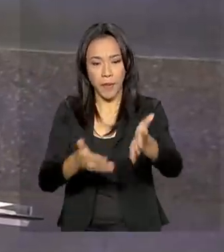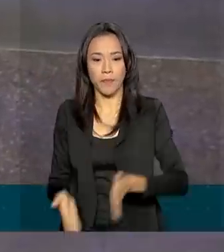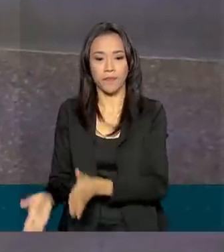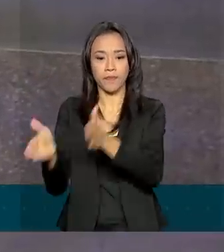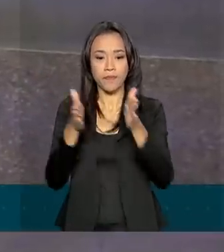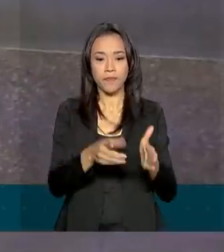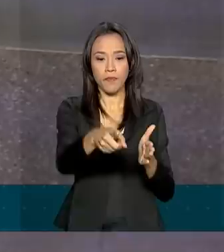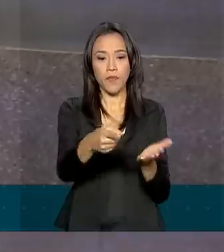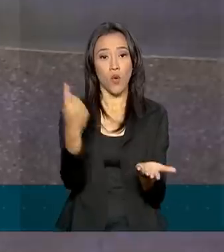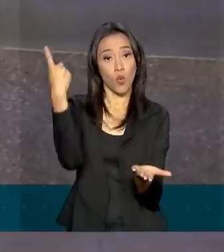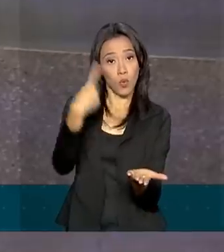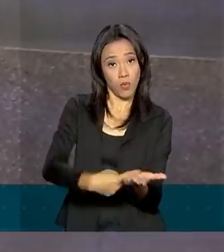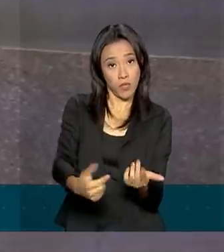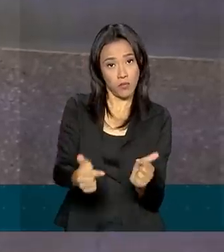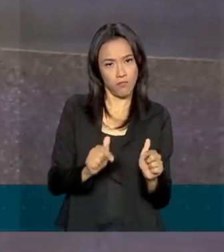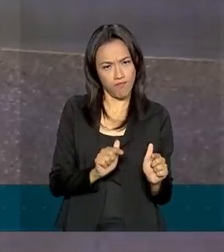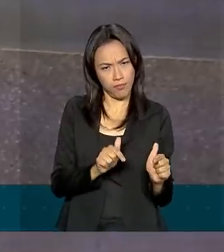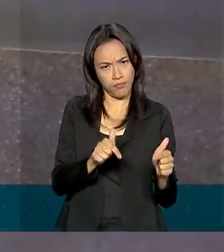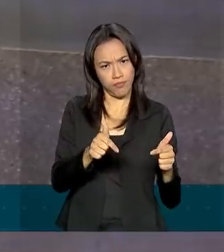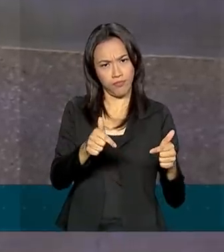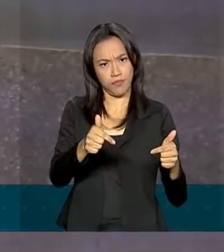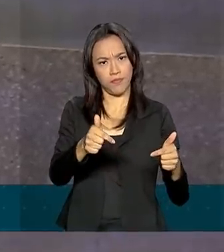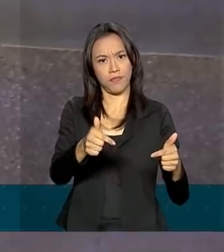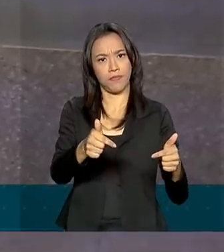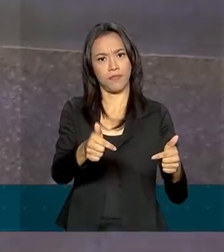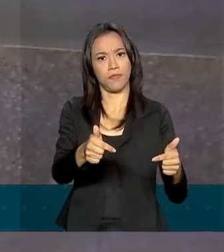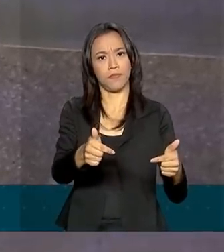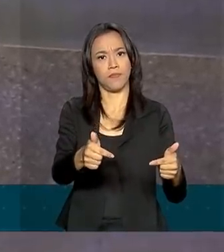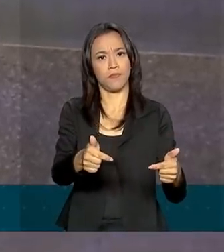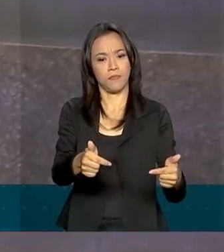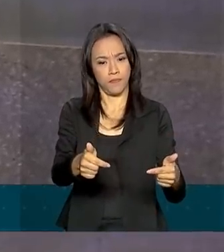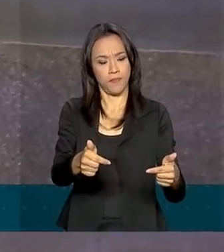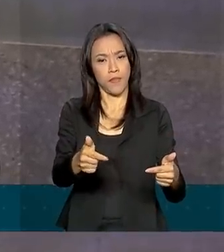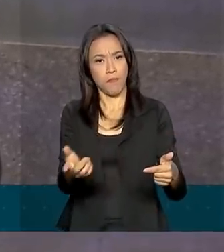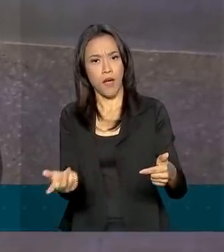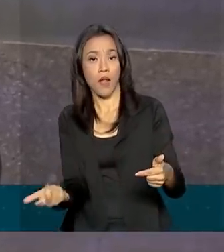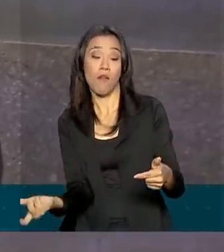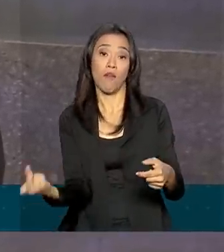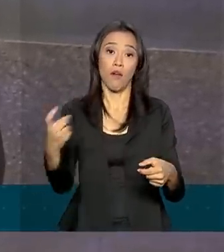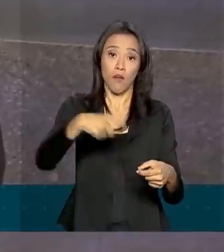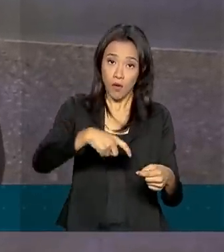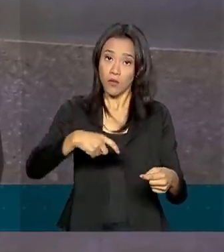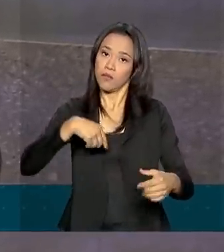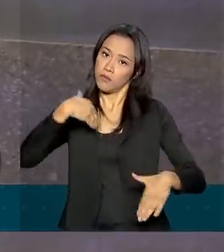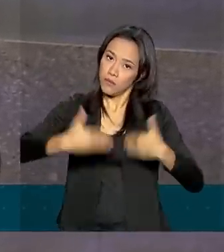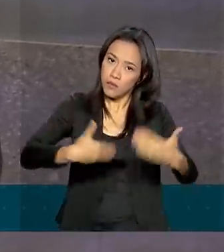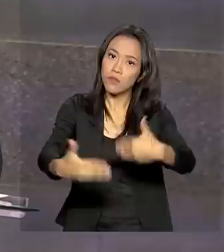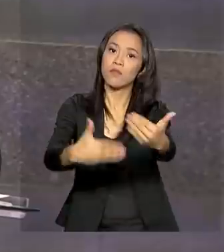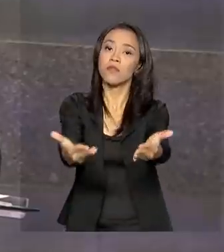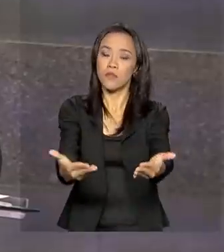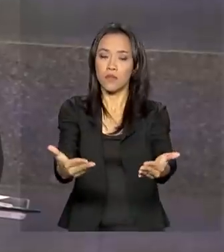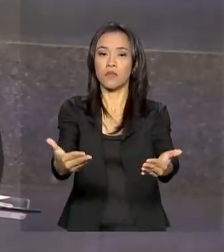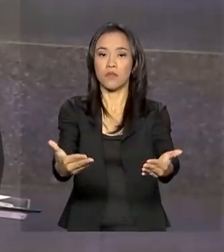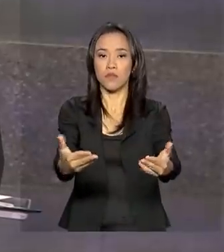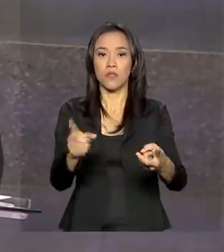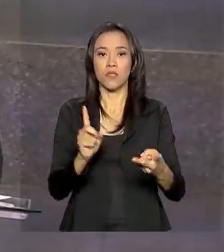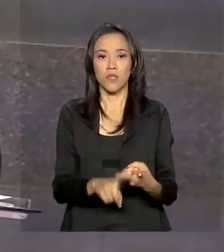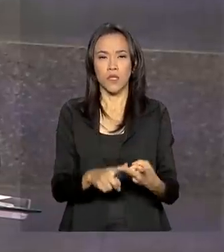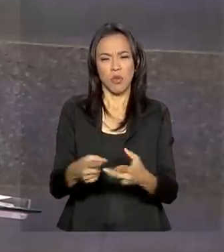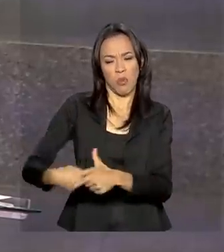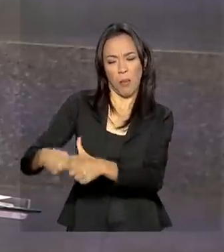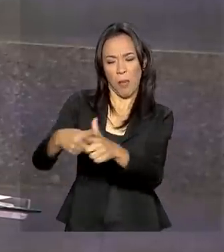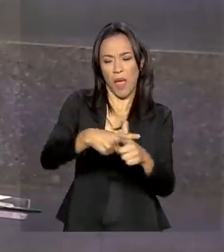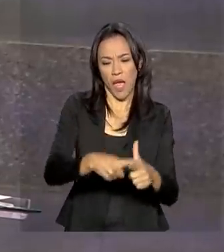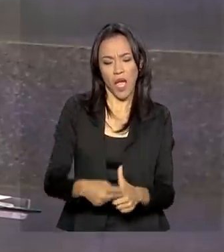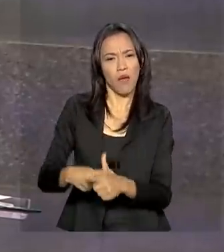produtividade para retomada do crescimento, crise fiscal,